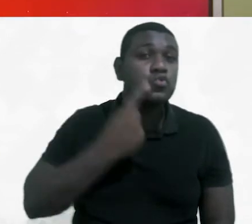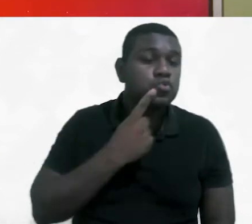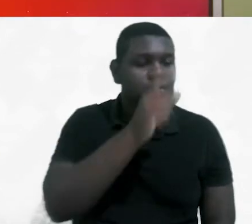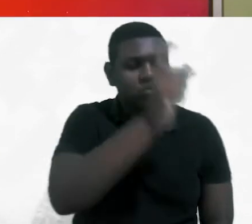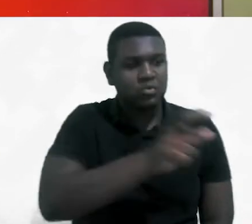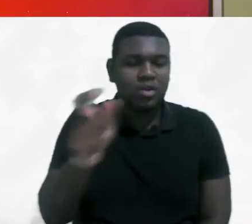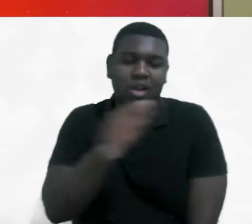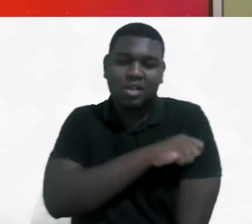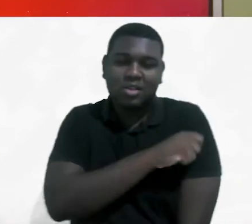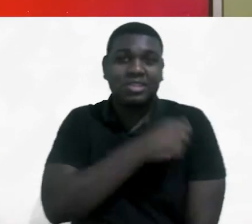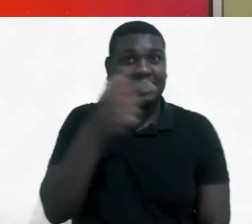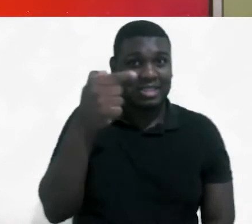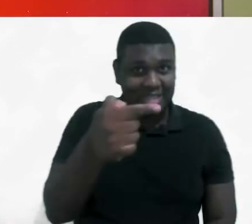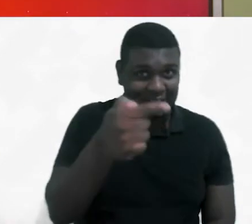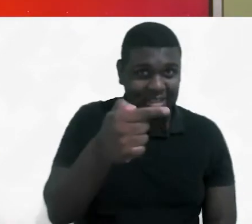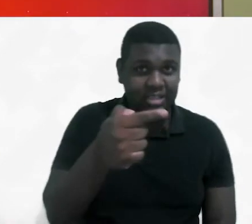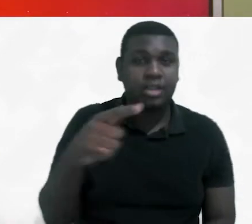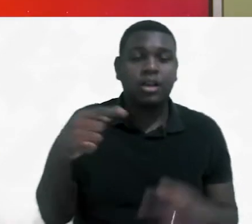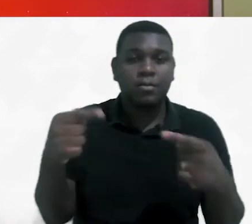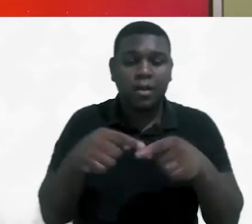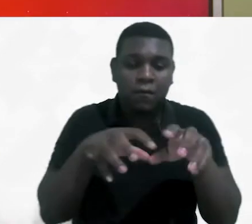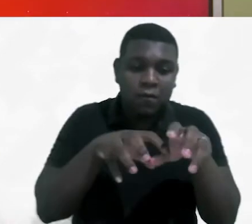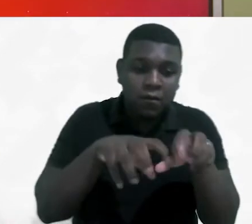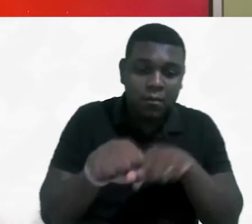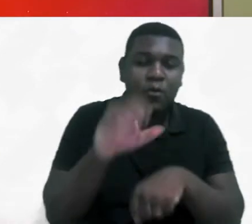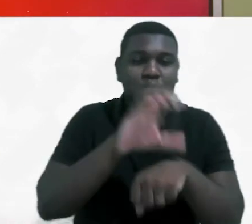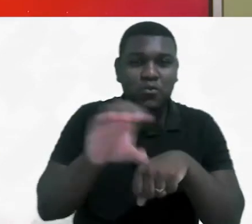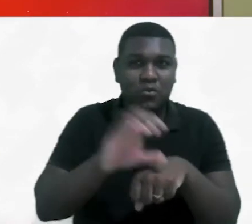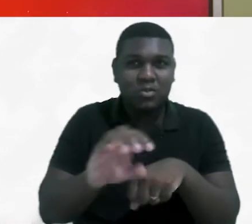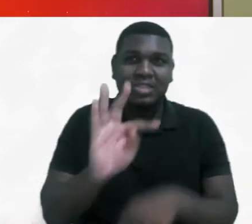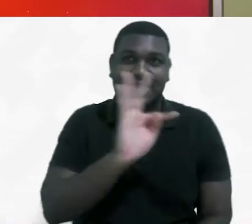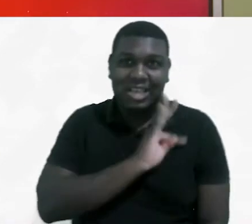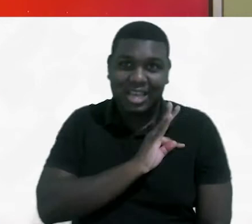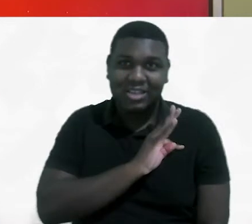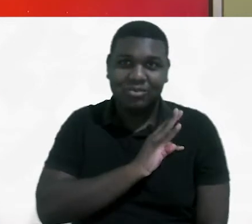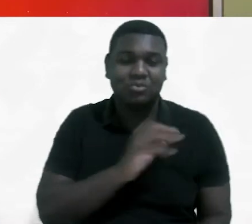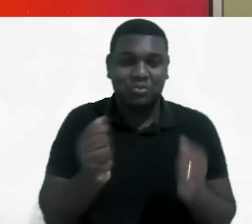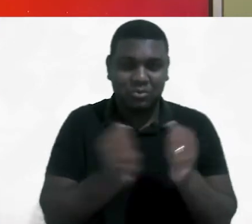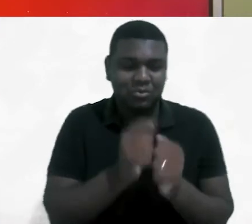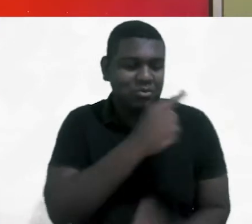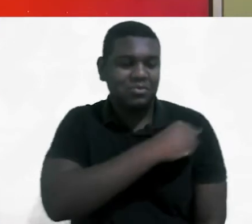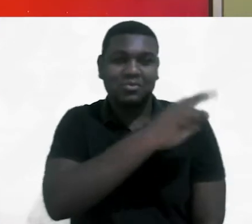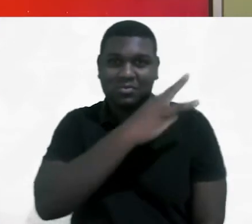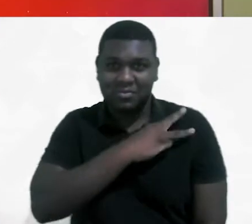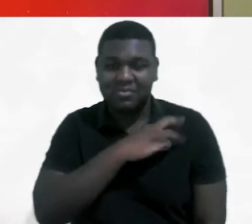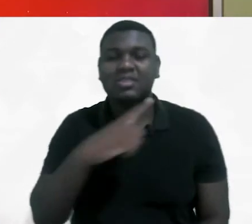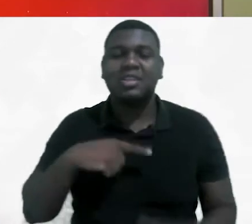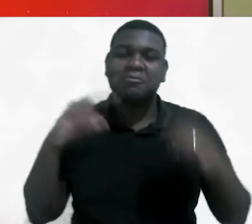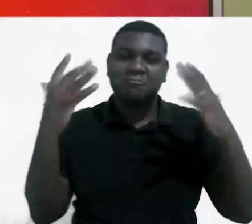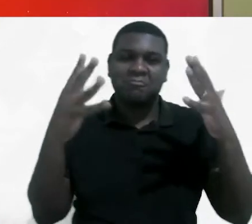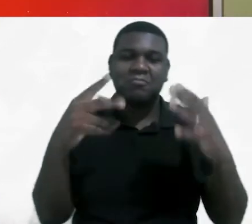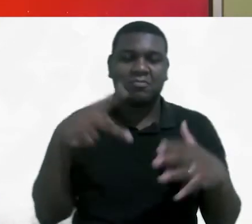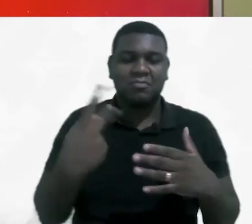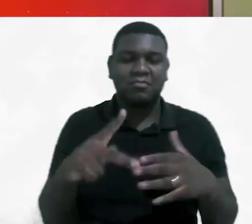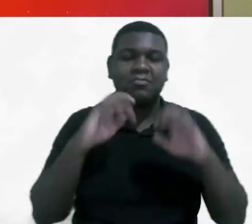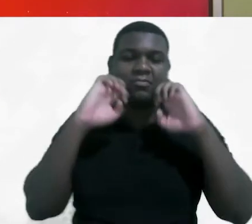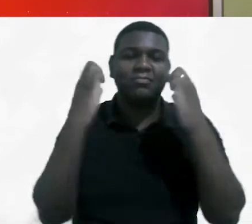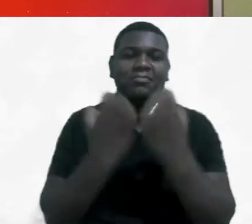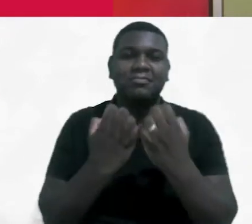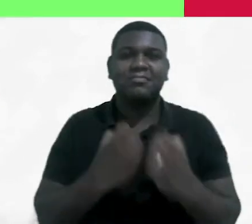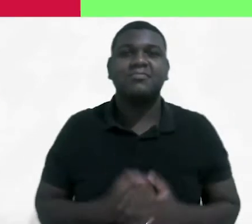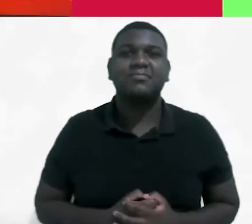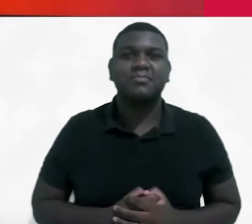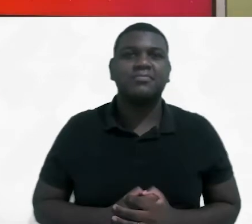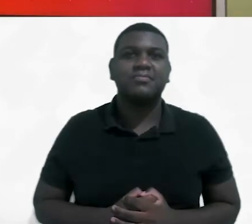sete estudantes surdos, concluintes dos cursos técnicos integrados, foram homenageados no evento.